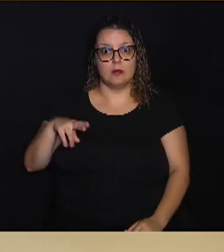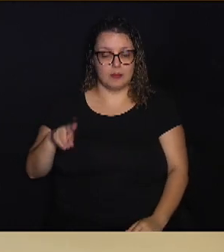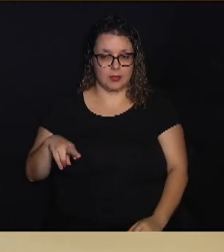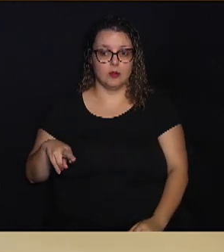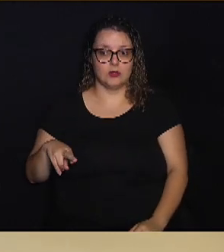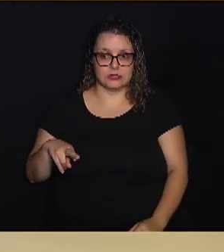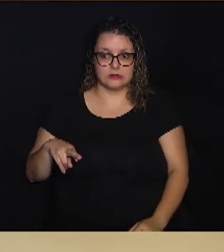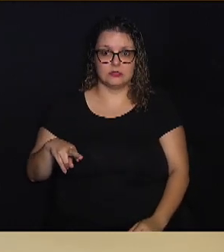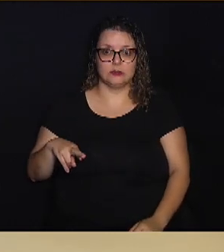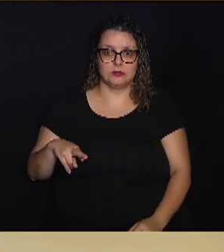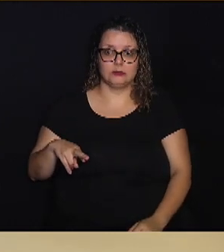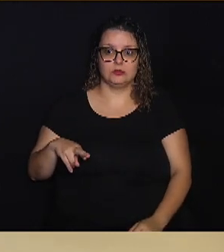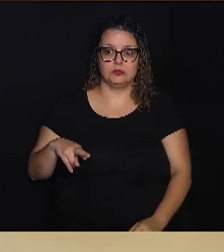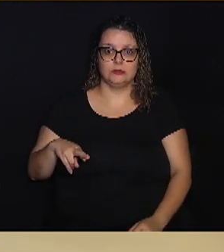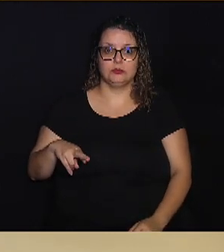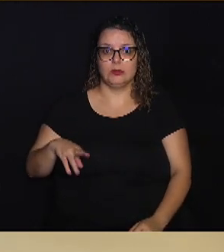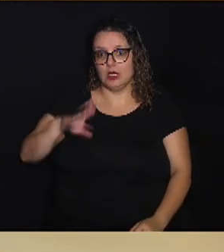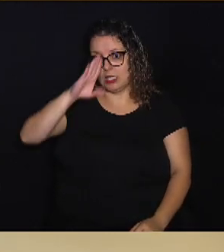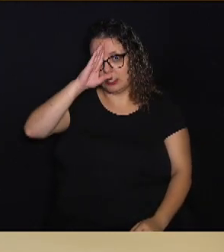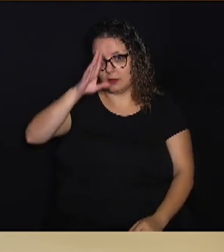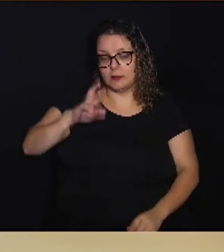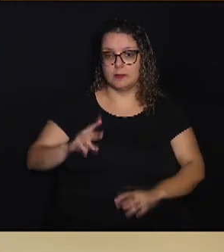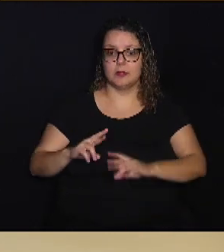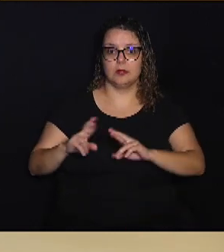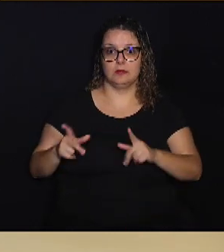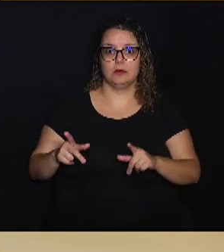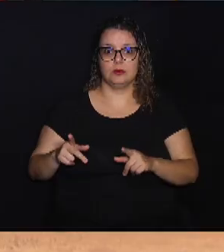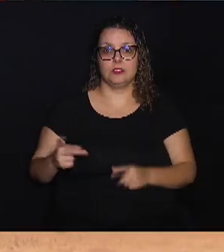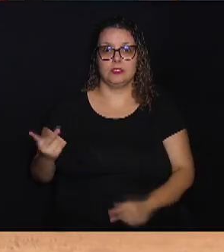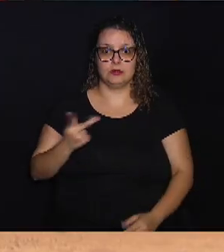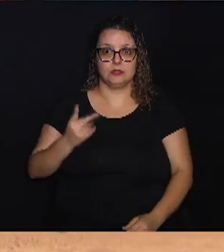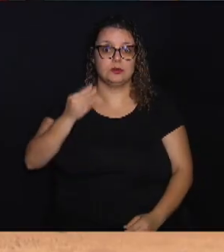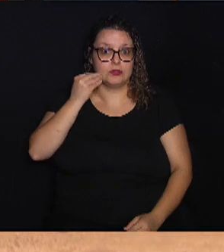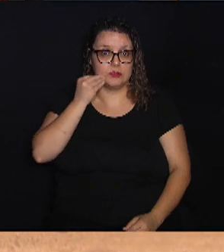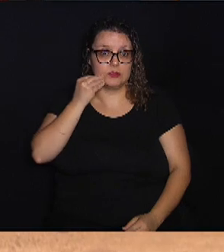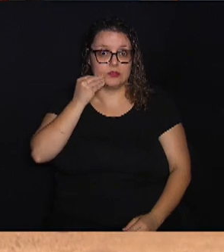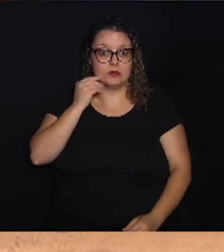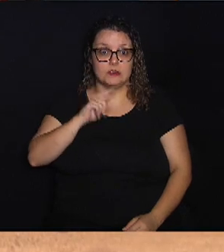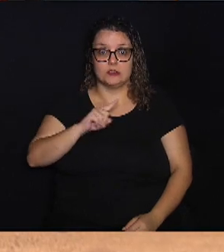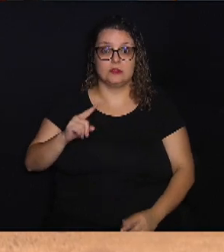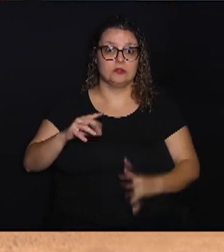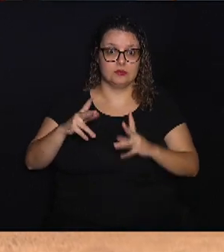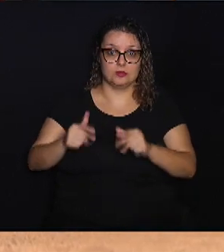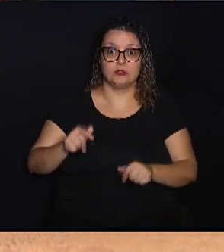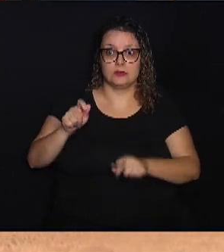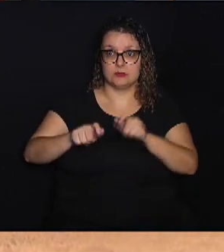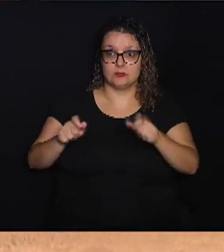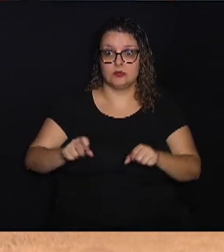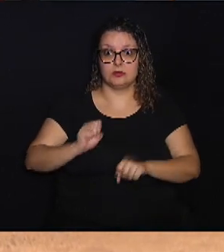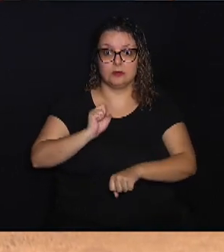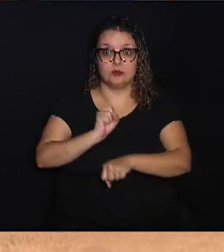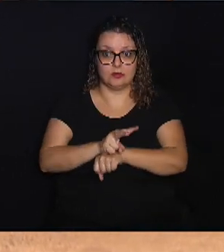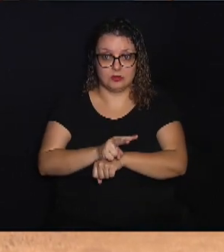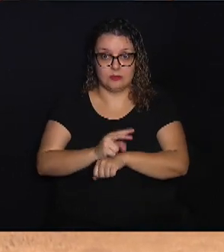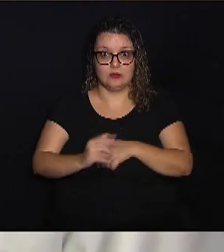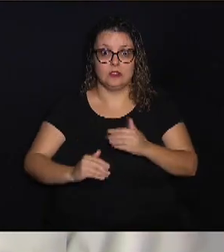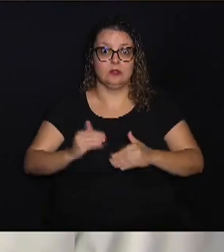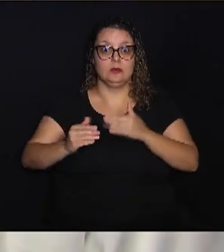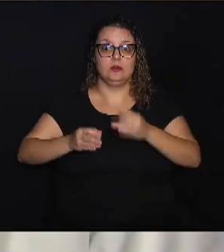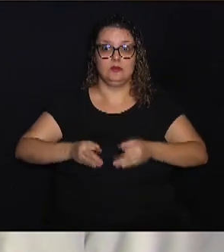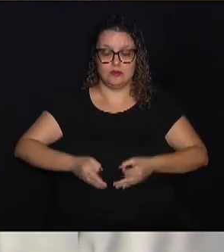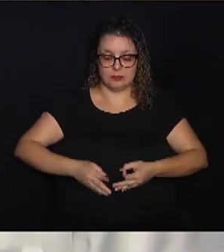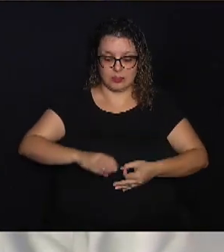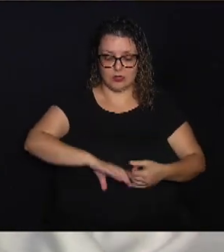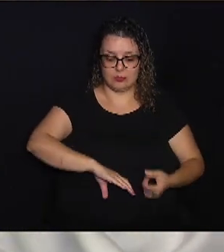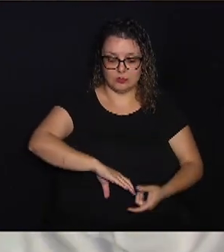a principal diferença entre esses dois testes. Nem toda pessoa com o vírus vai desenvolver o câncer de colo,